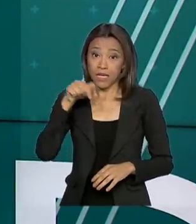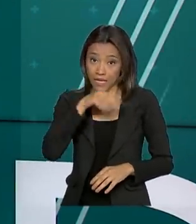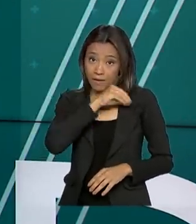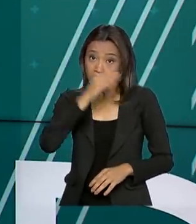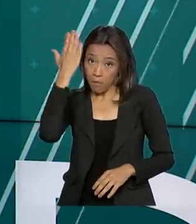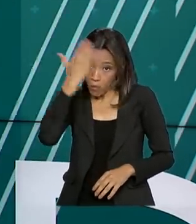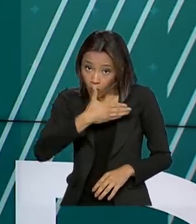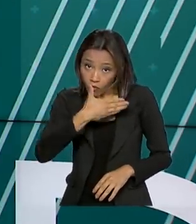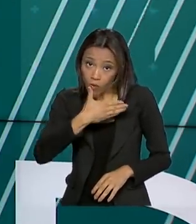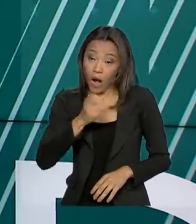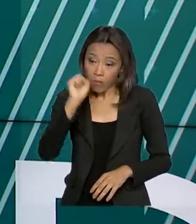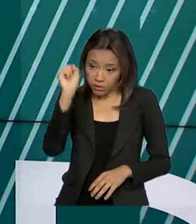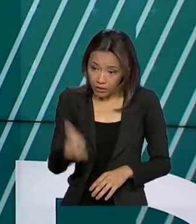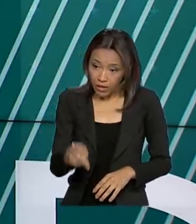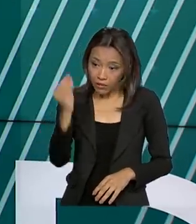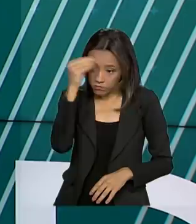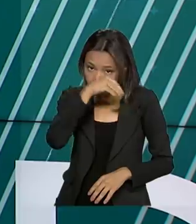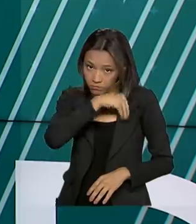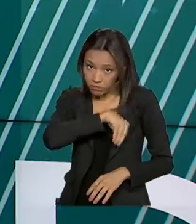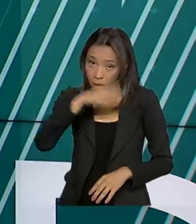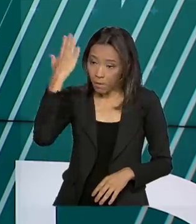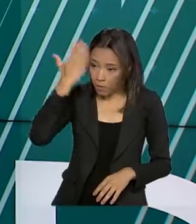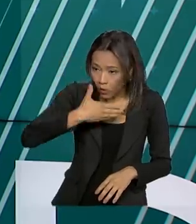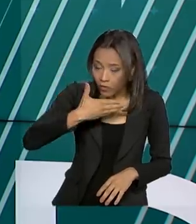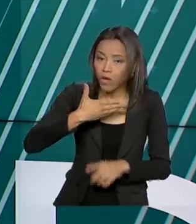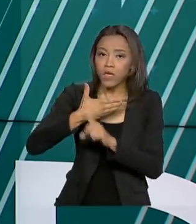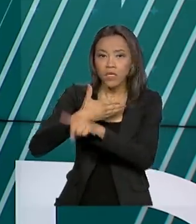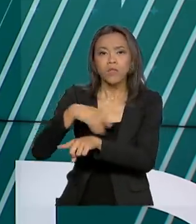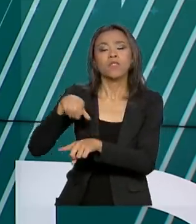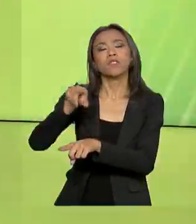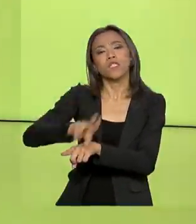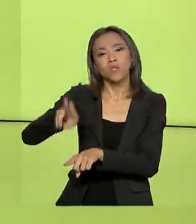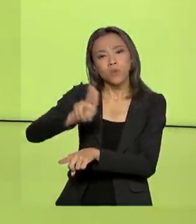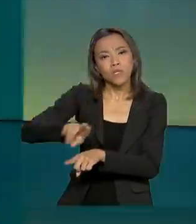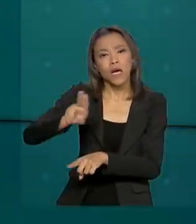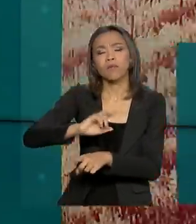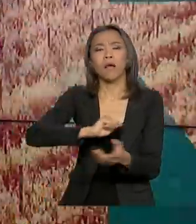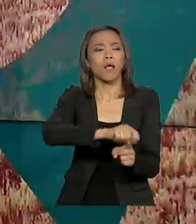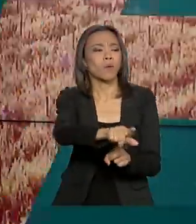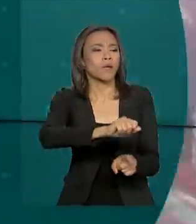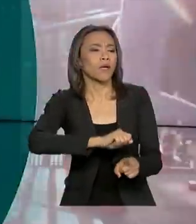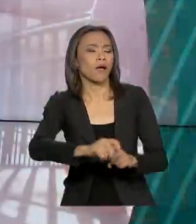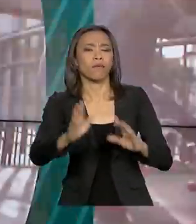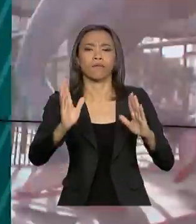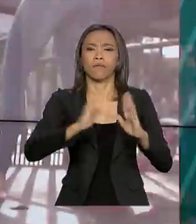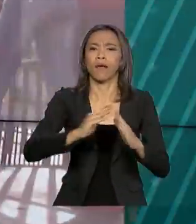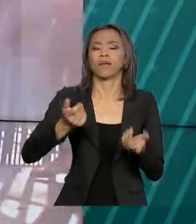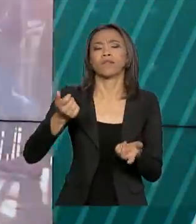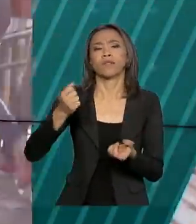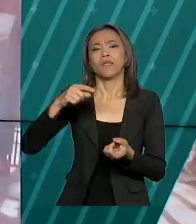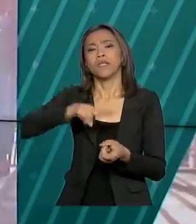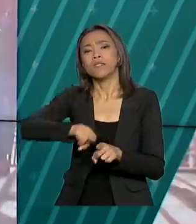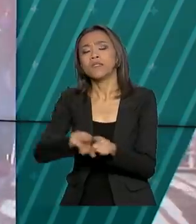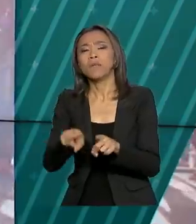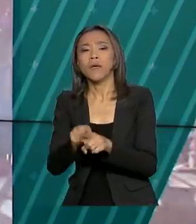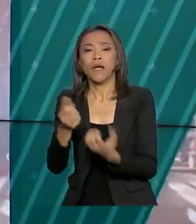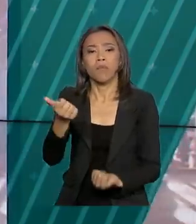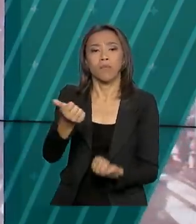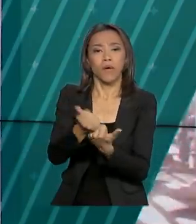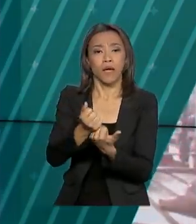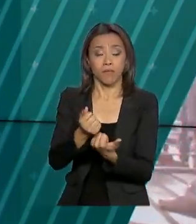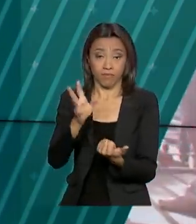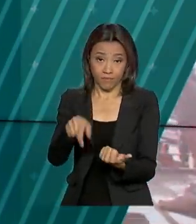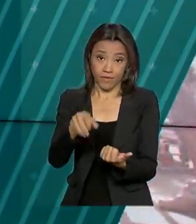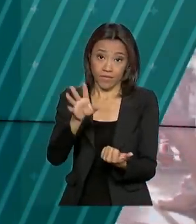comprovada do aposentado estrangeiro seja fruto de aplicações, aluguel de imóveis e benefício previdenciário de pensão por